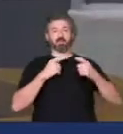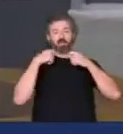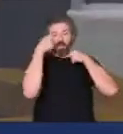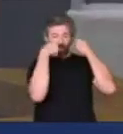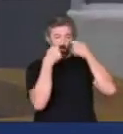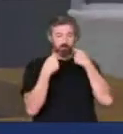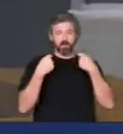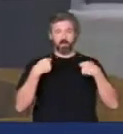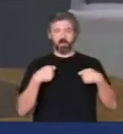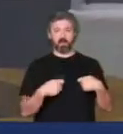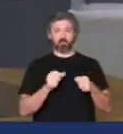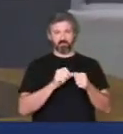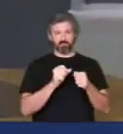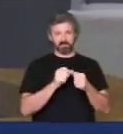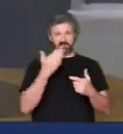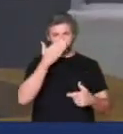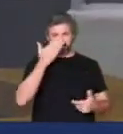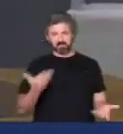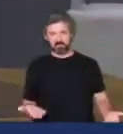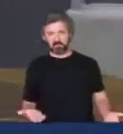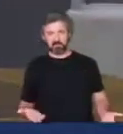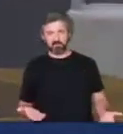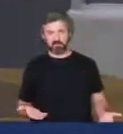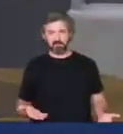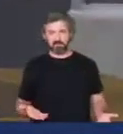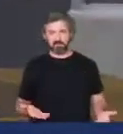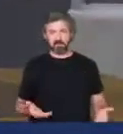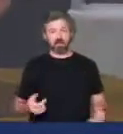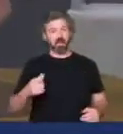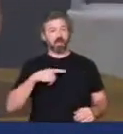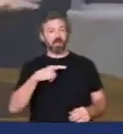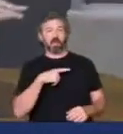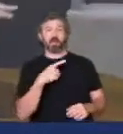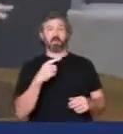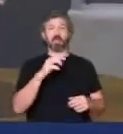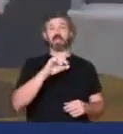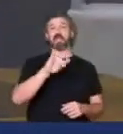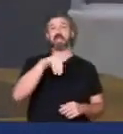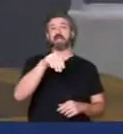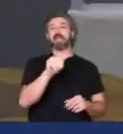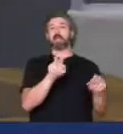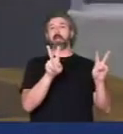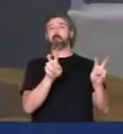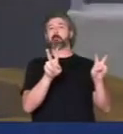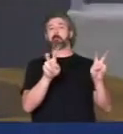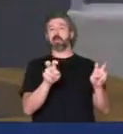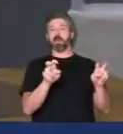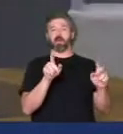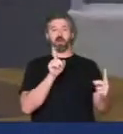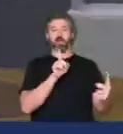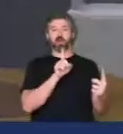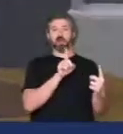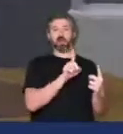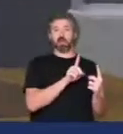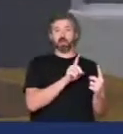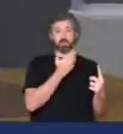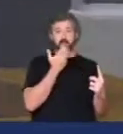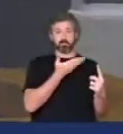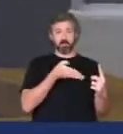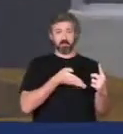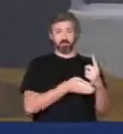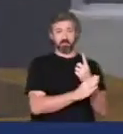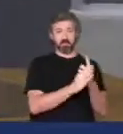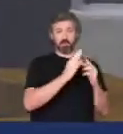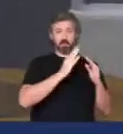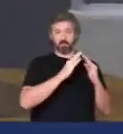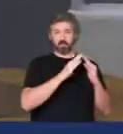arrumando tudo bonitinha para fazer programa e diz que ali pintou um clima entre ele e elas e ele pede para